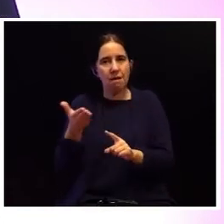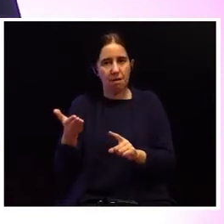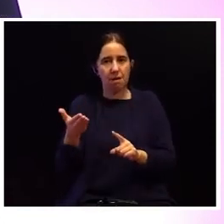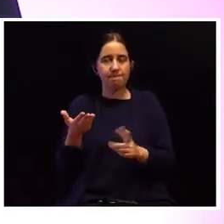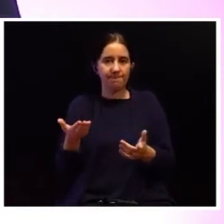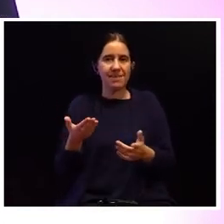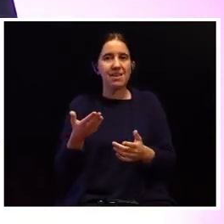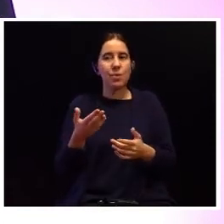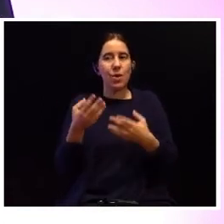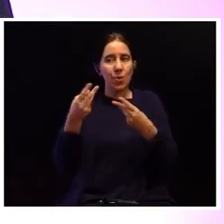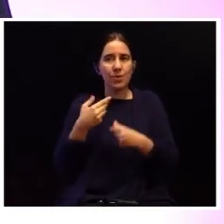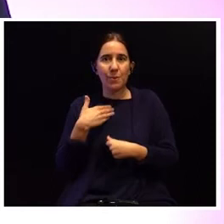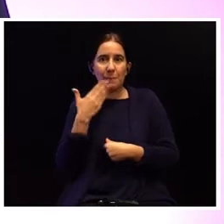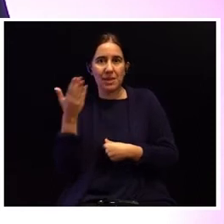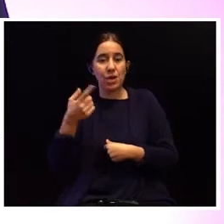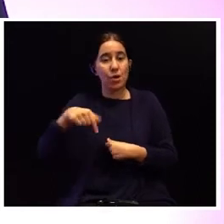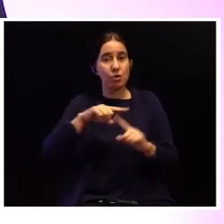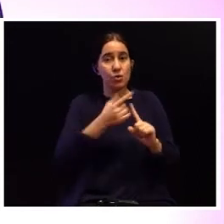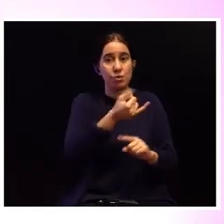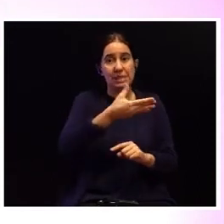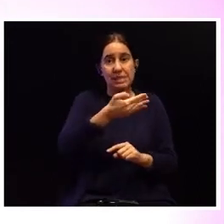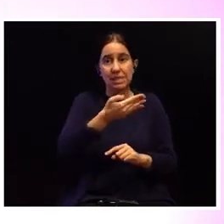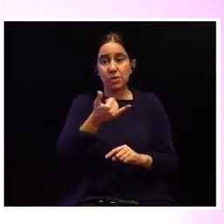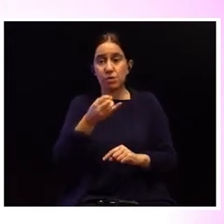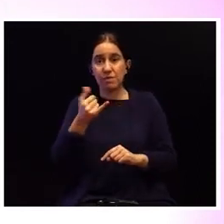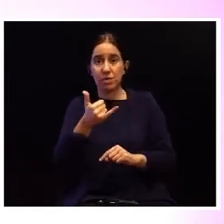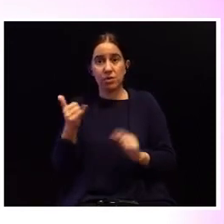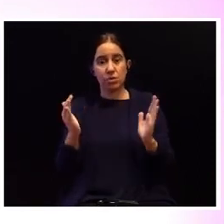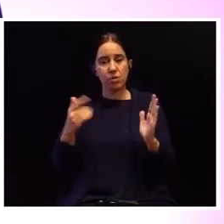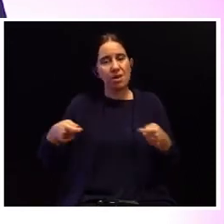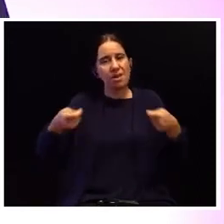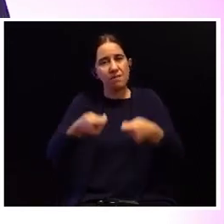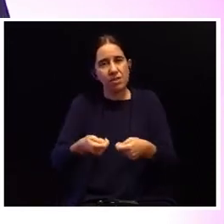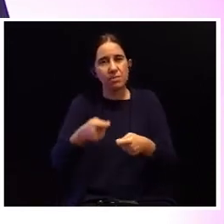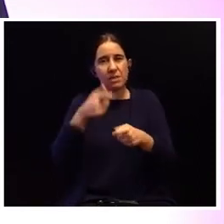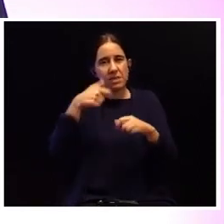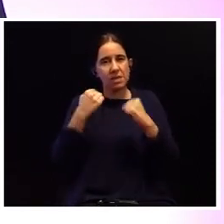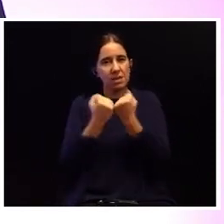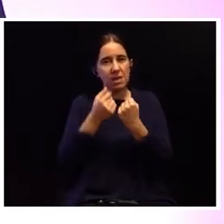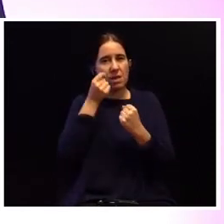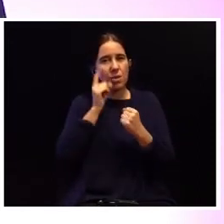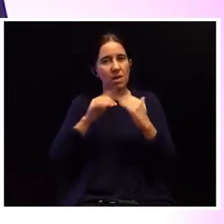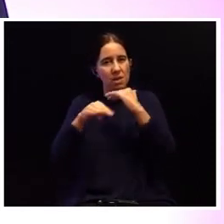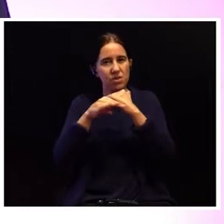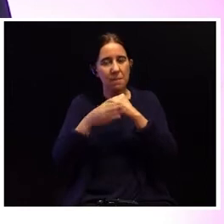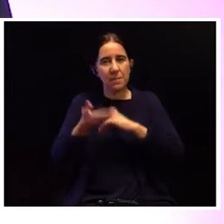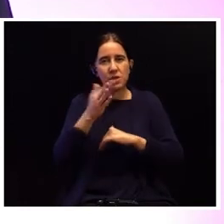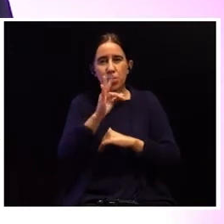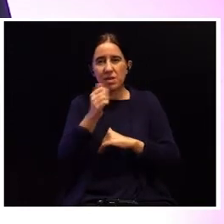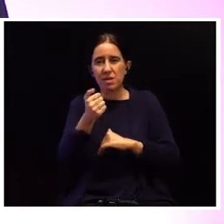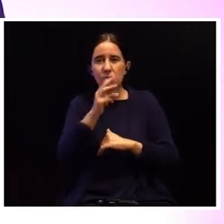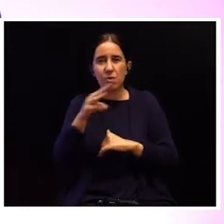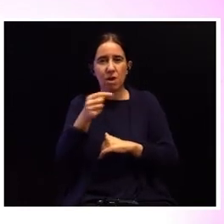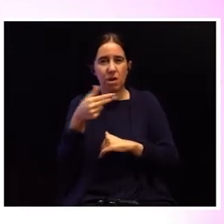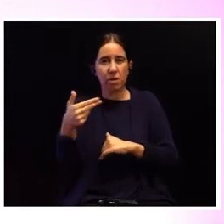pedi as contas, nós entre 2017 e 2022 investimos, só a área da Cidadania e Igualdade do Género, mais de 45 milhões